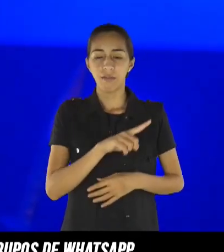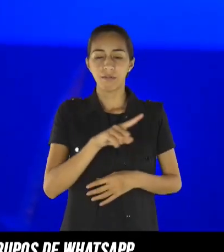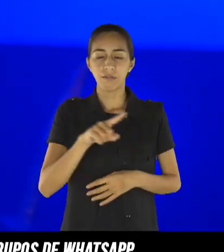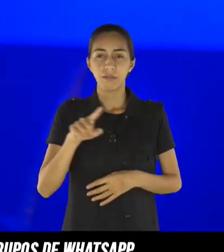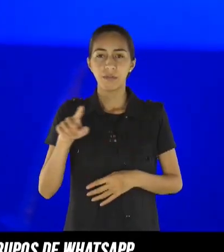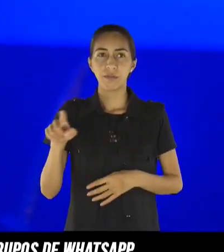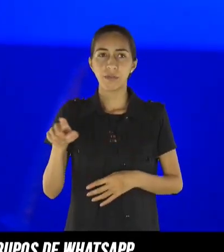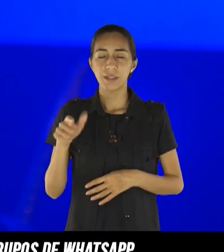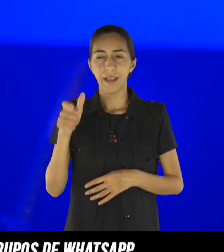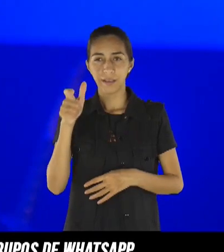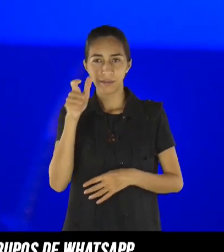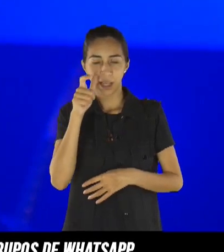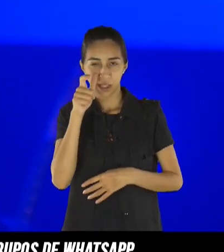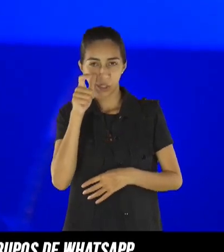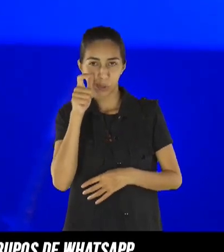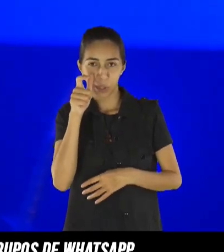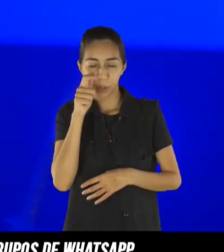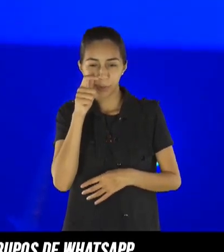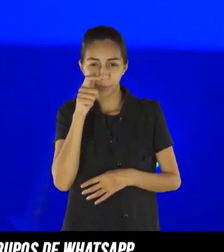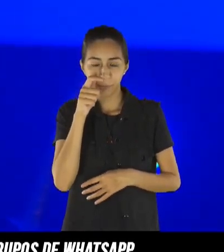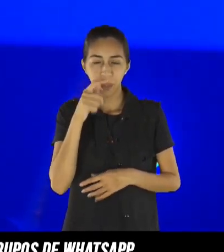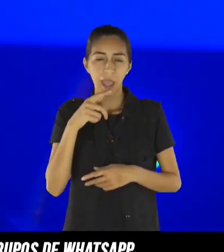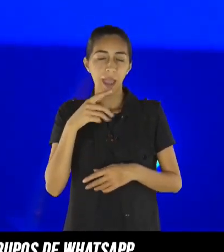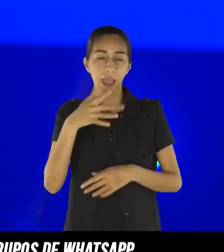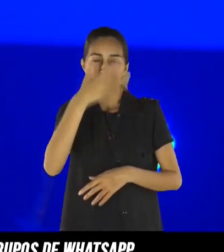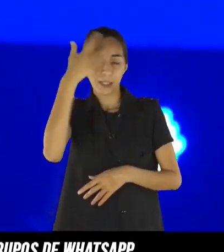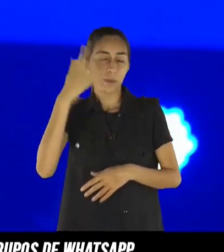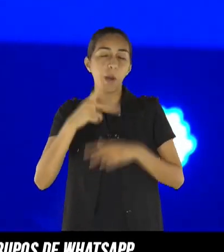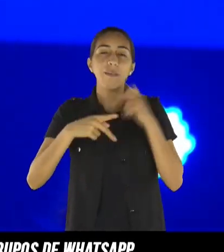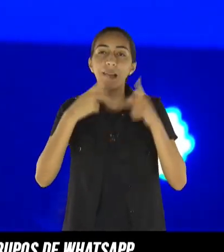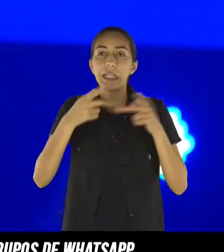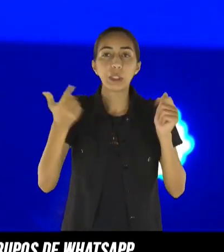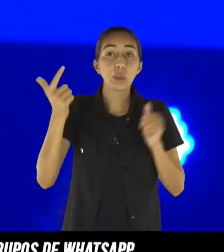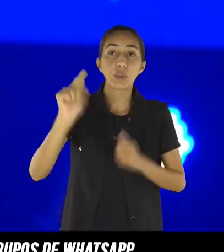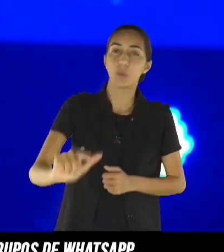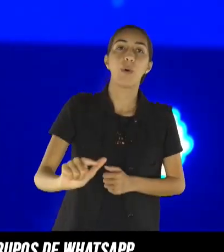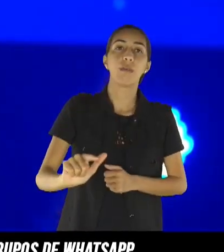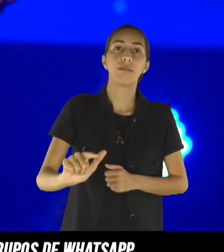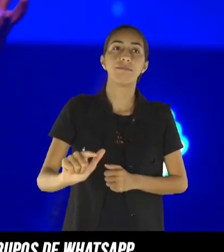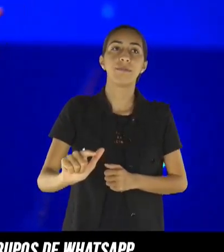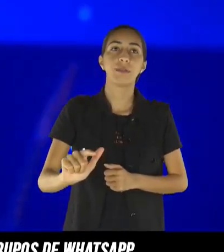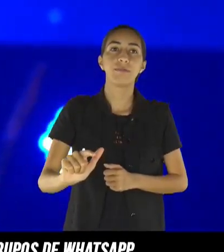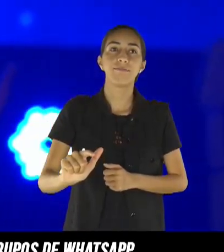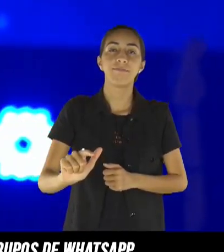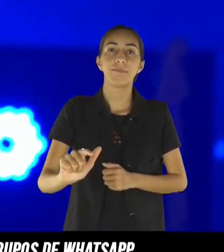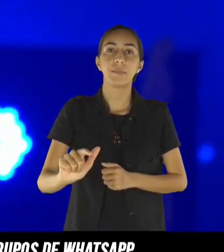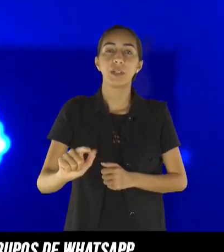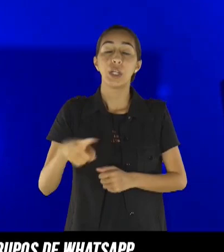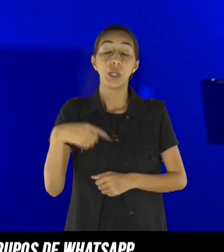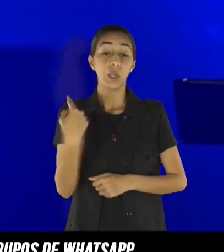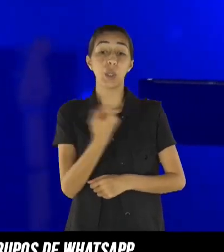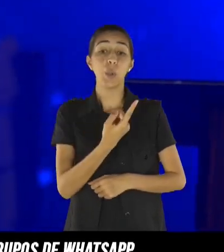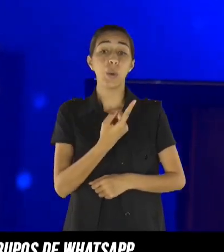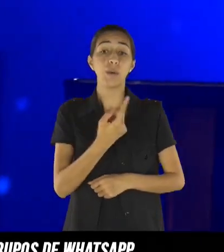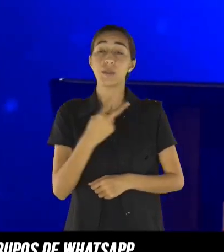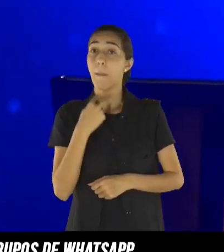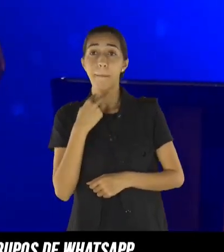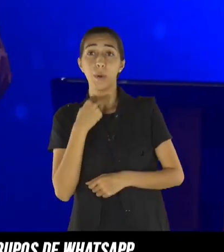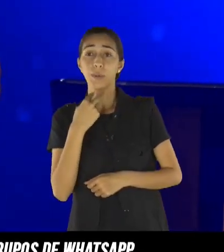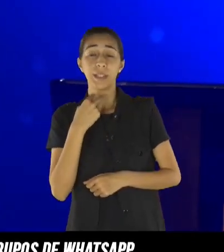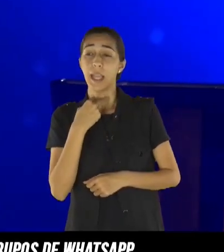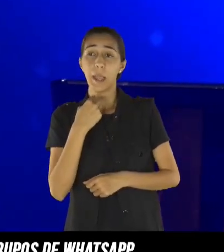No lockdown, estão falando novamente de nós não podermos sair. Quem tem